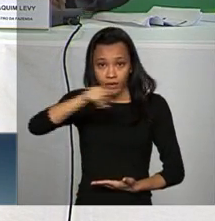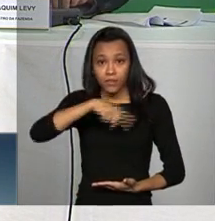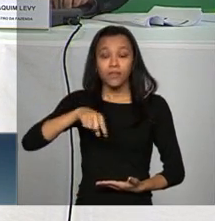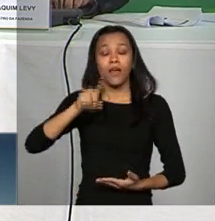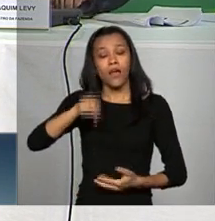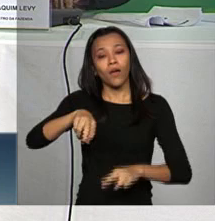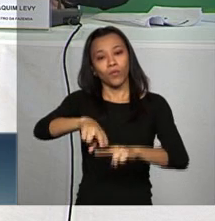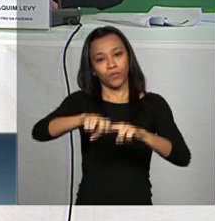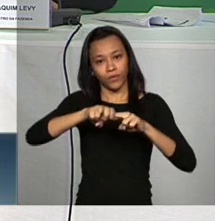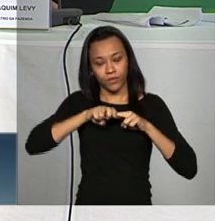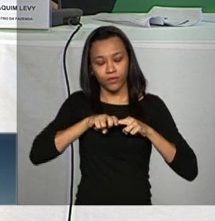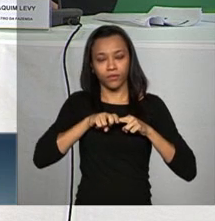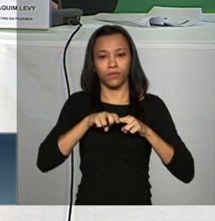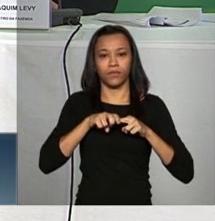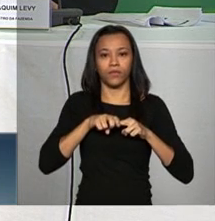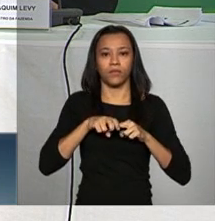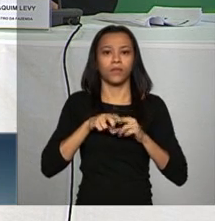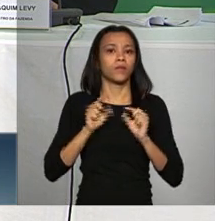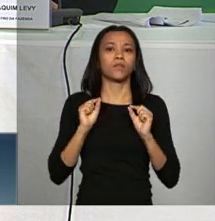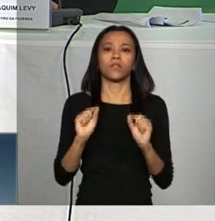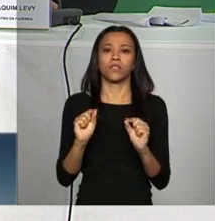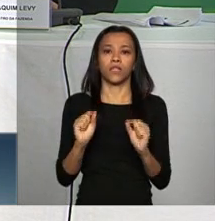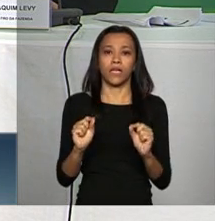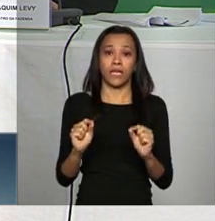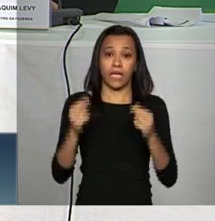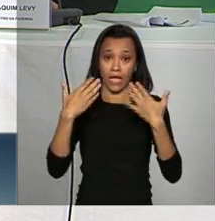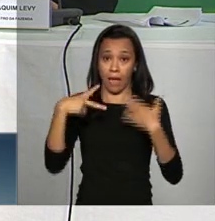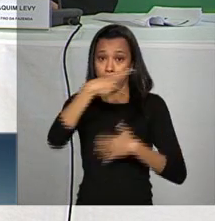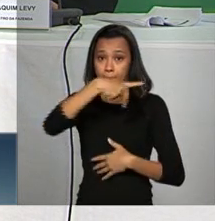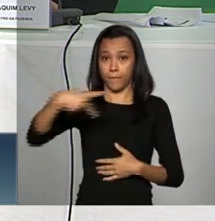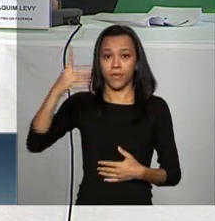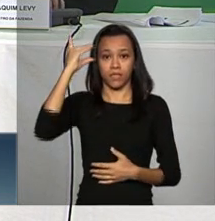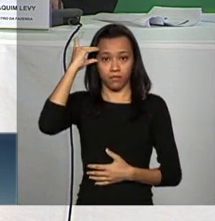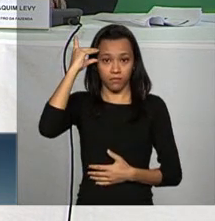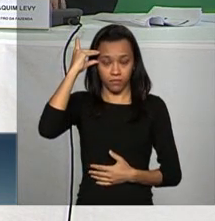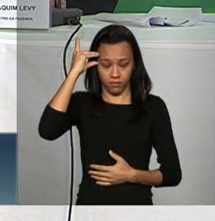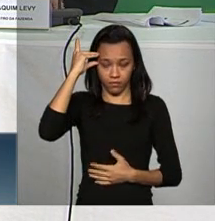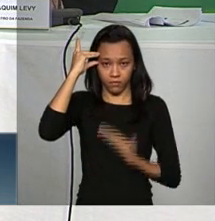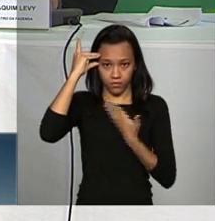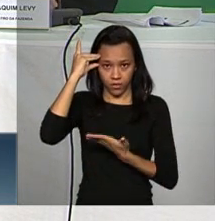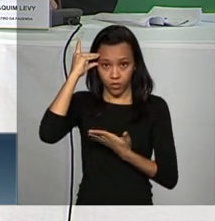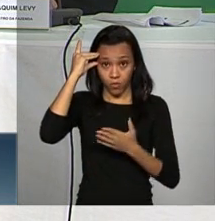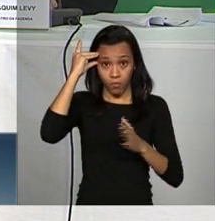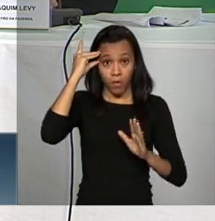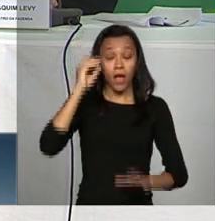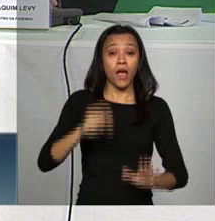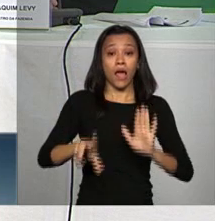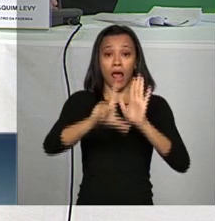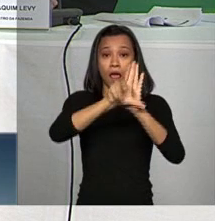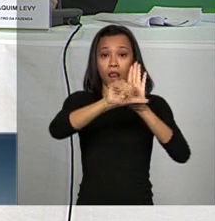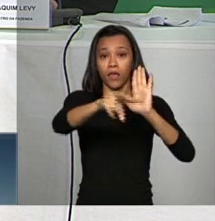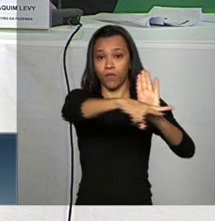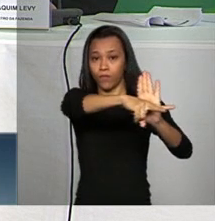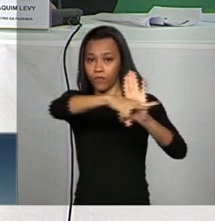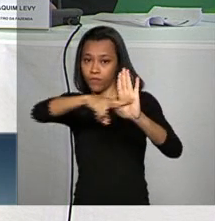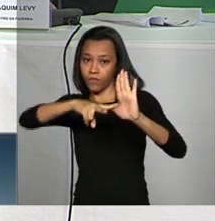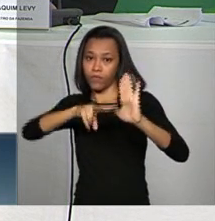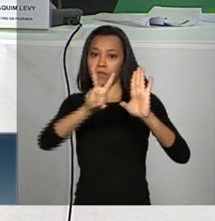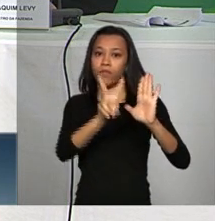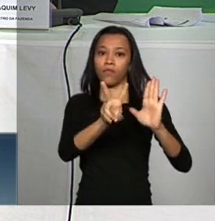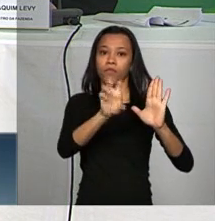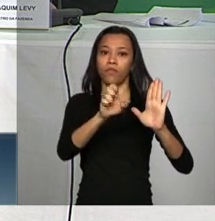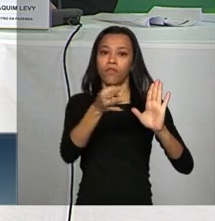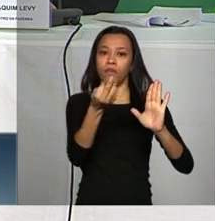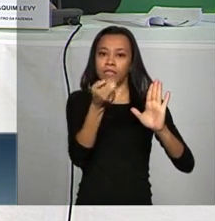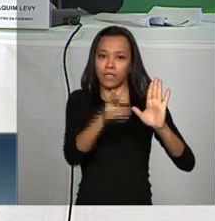razões pelo qual a presidenta Dilma vetou o que foi aprovado e